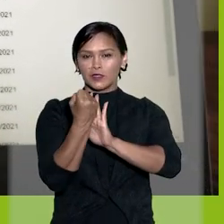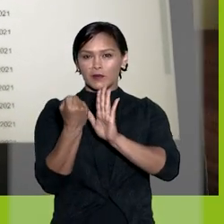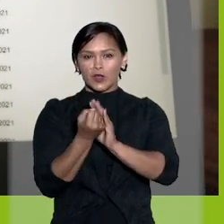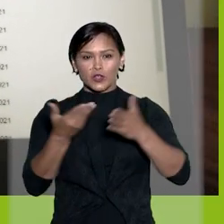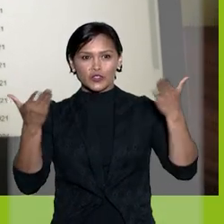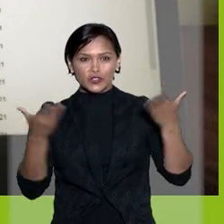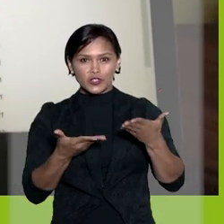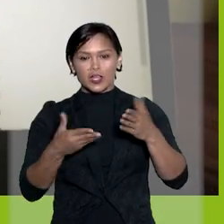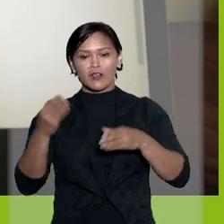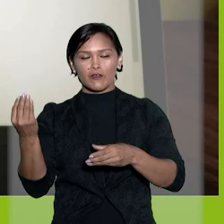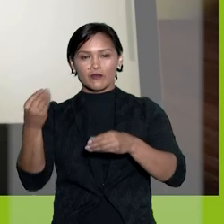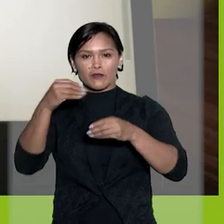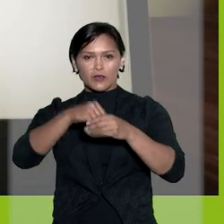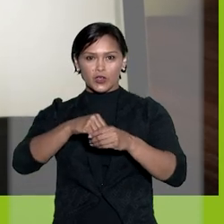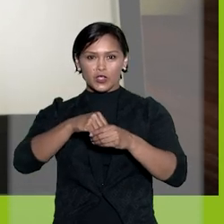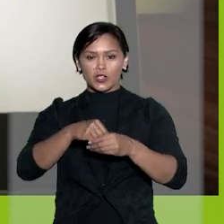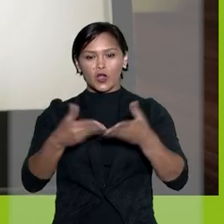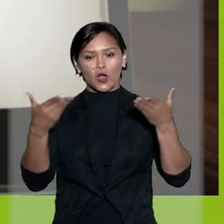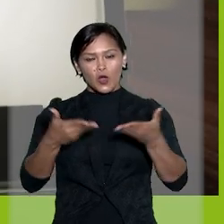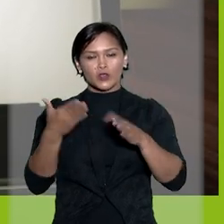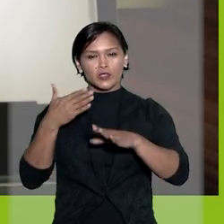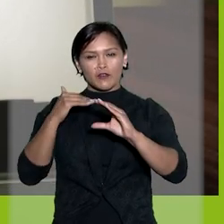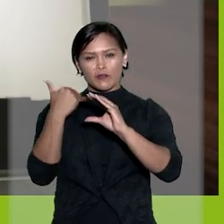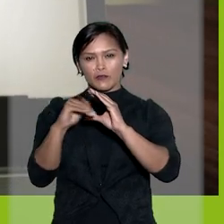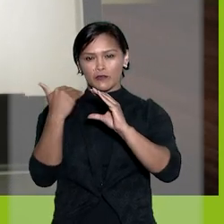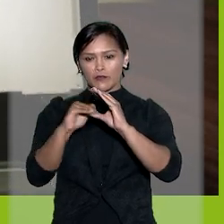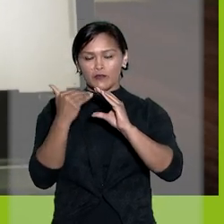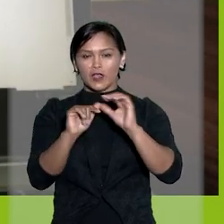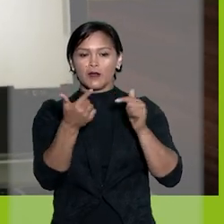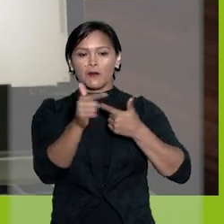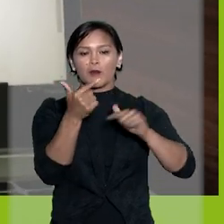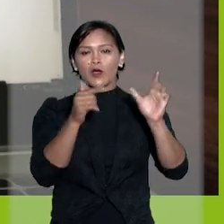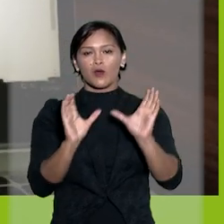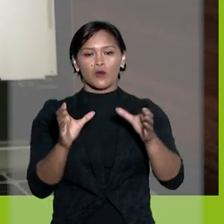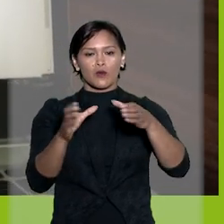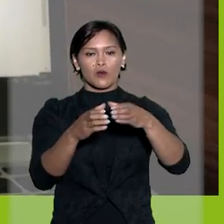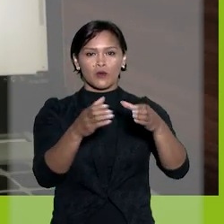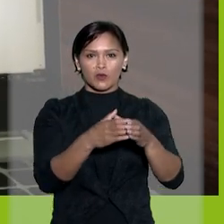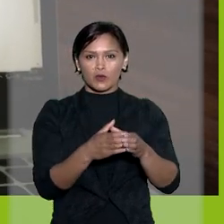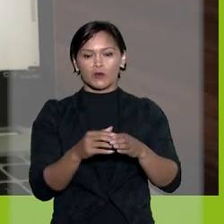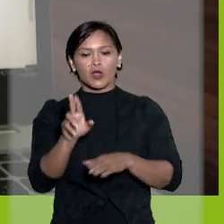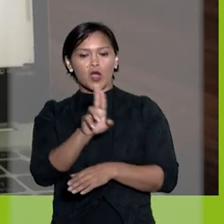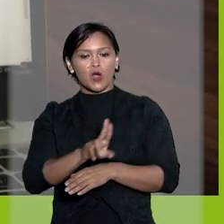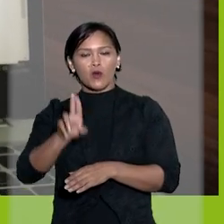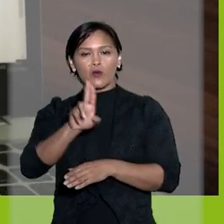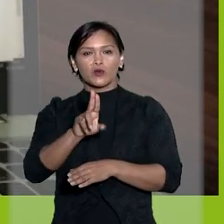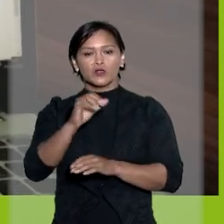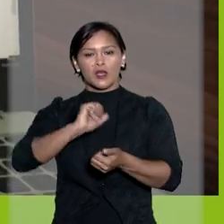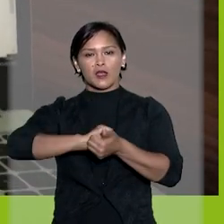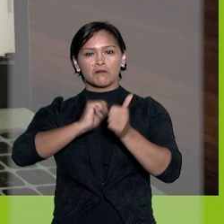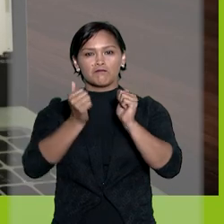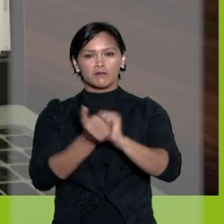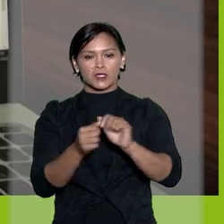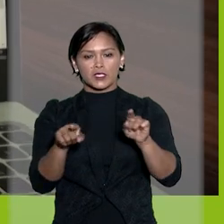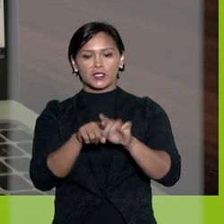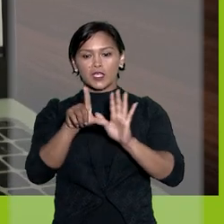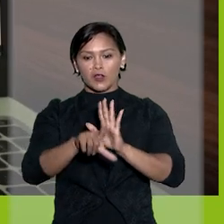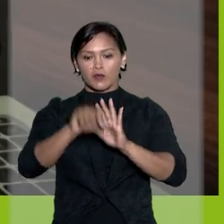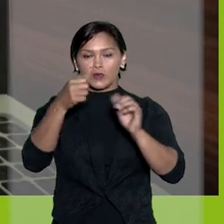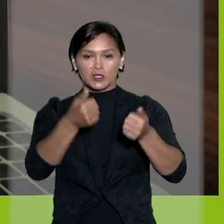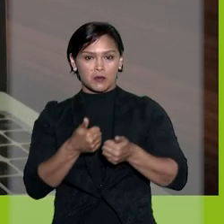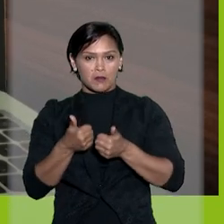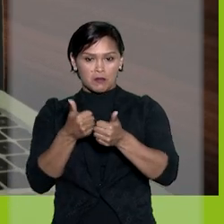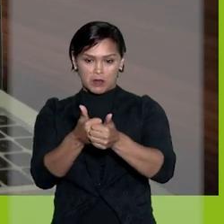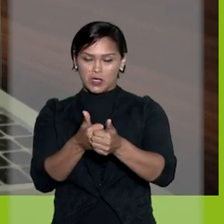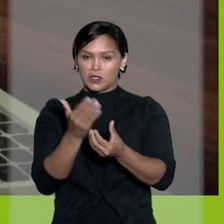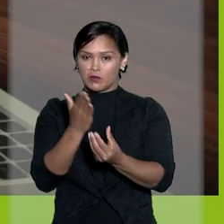Processos com marcadores que já foram incluídos ou que foram enviados para outras unidades sem o usuário habilitar a